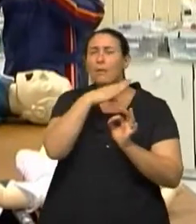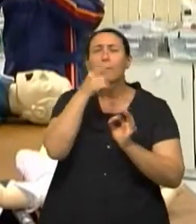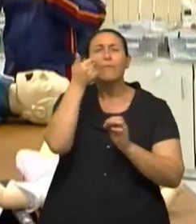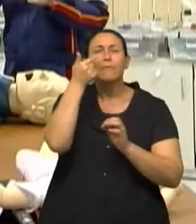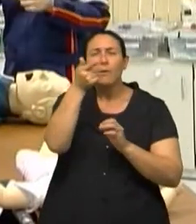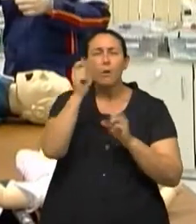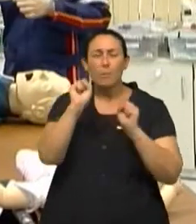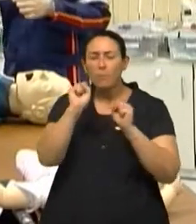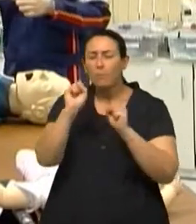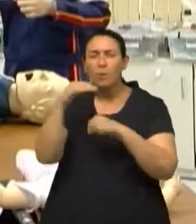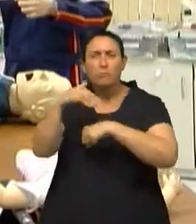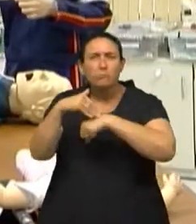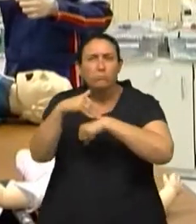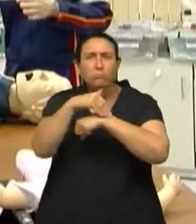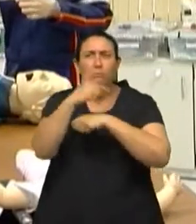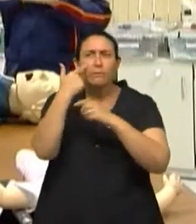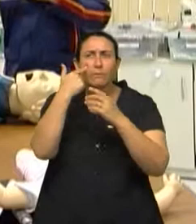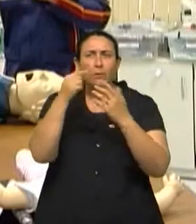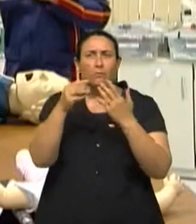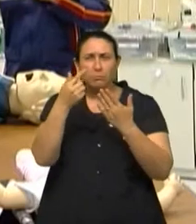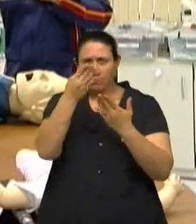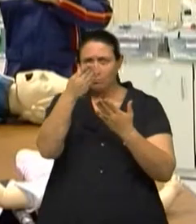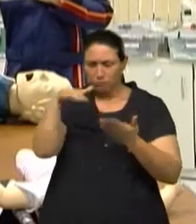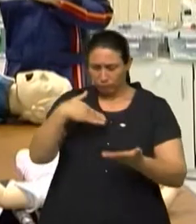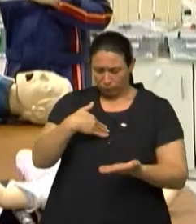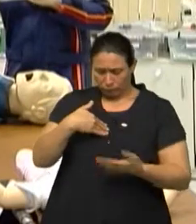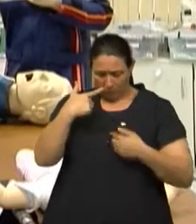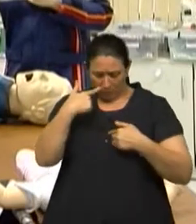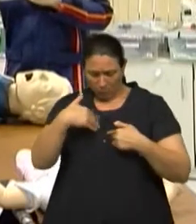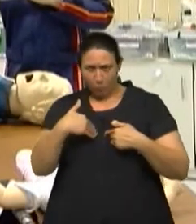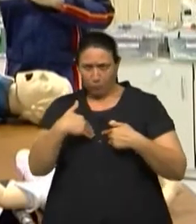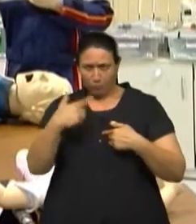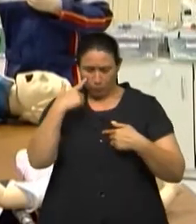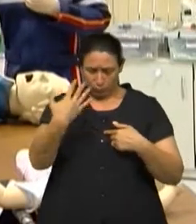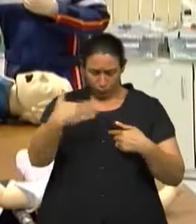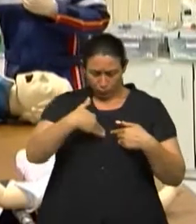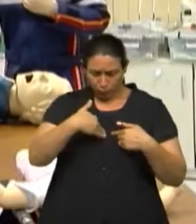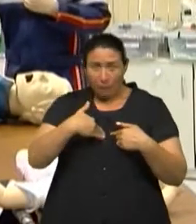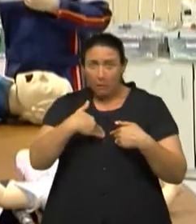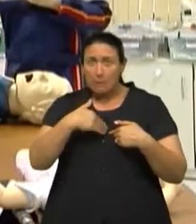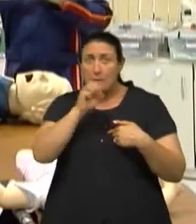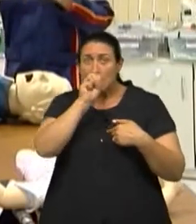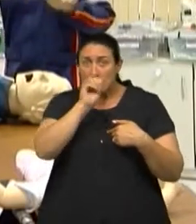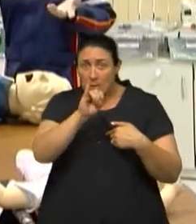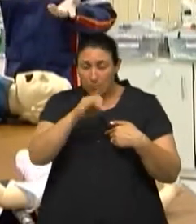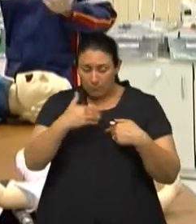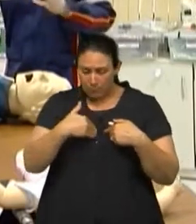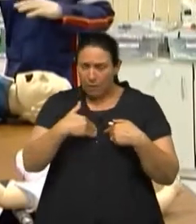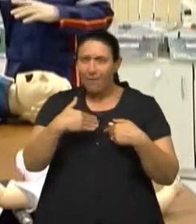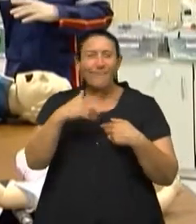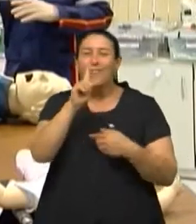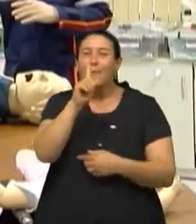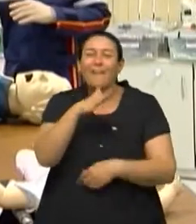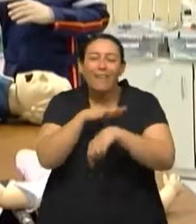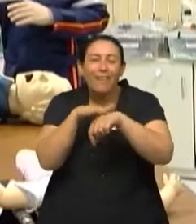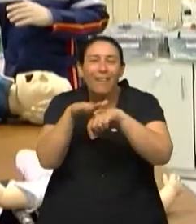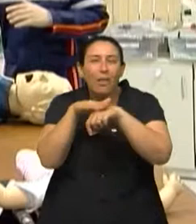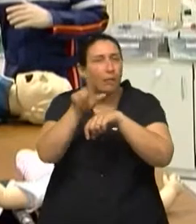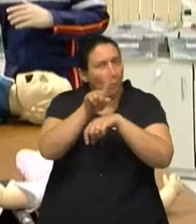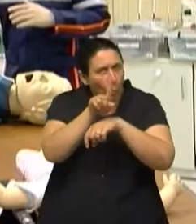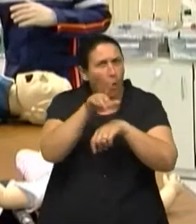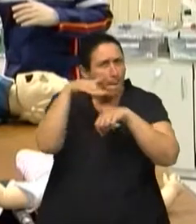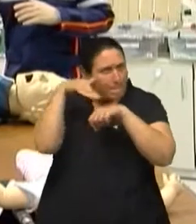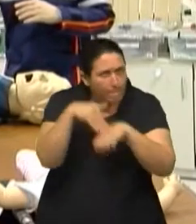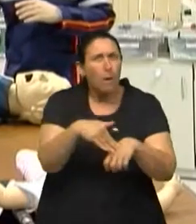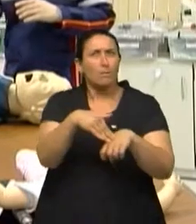que pode ser com os nossos dedos sobre o meio do peito, tá? A gente aperta bastante, não é carinho e não é massagem, a